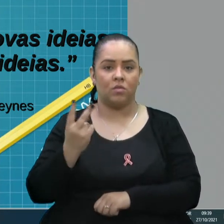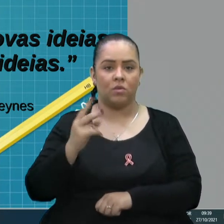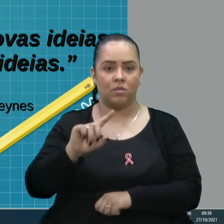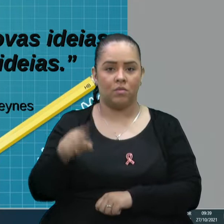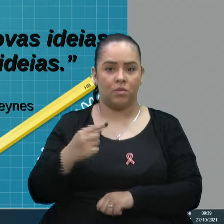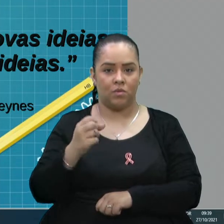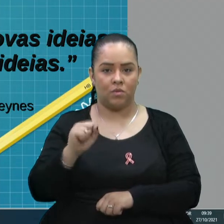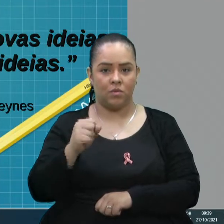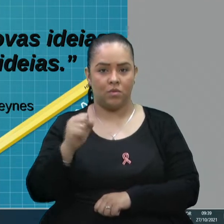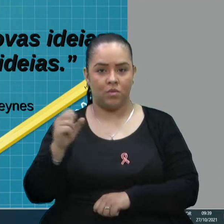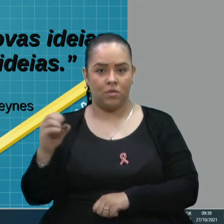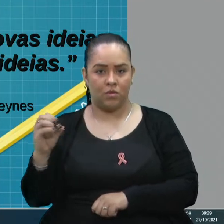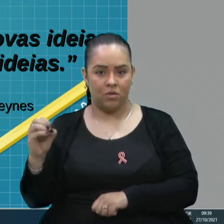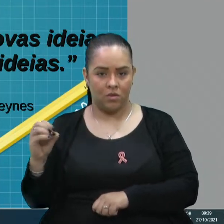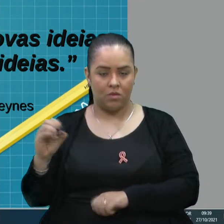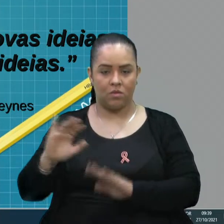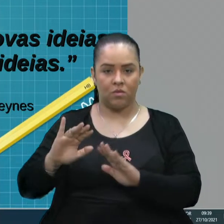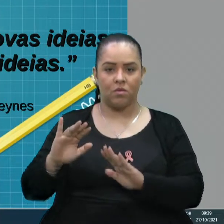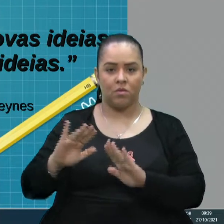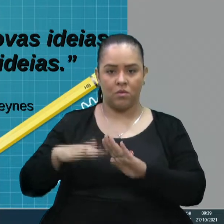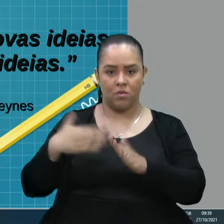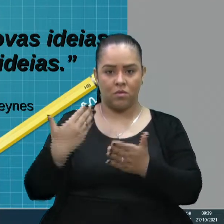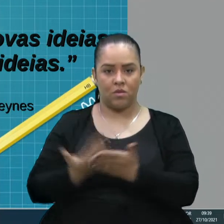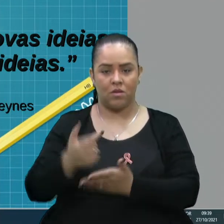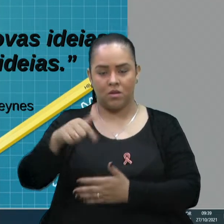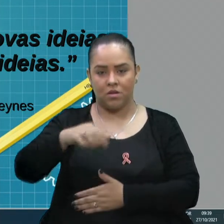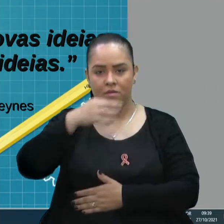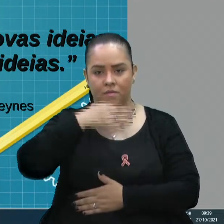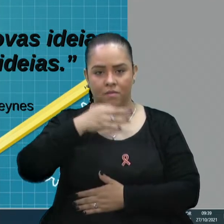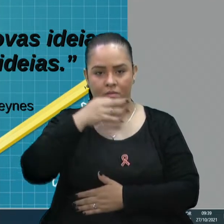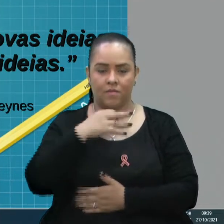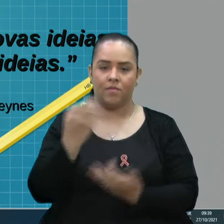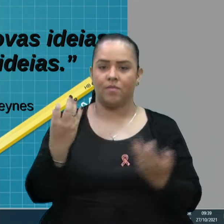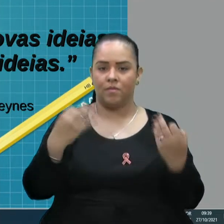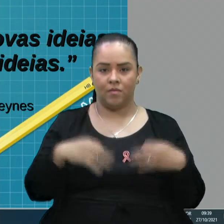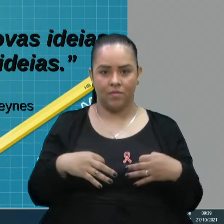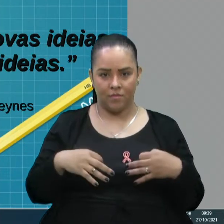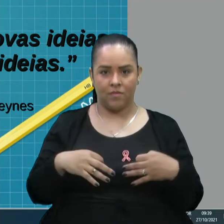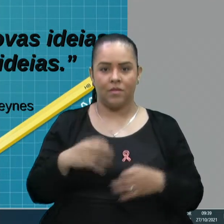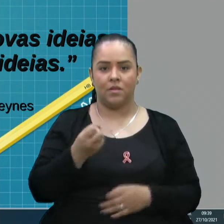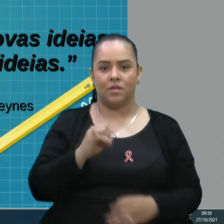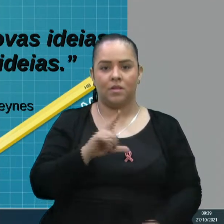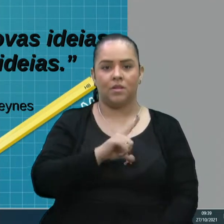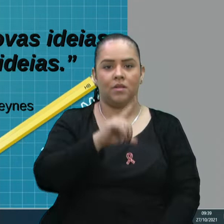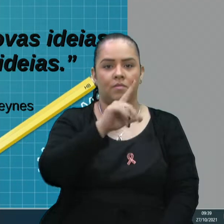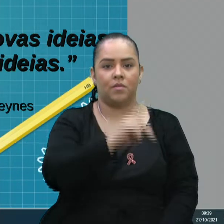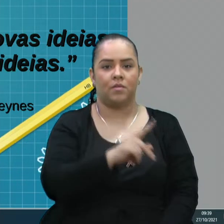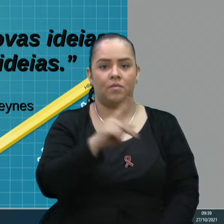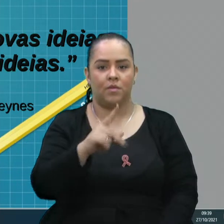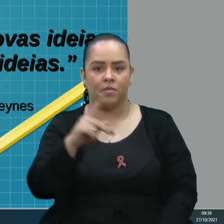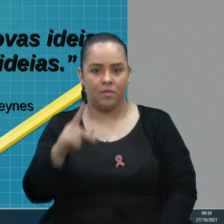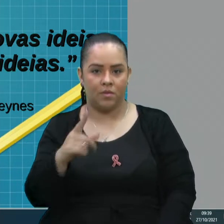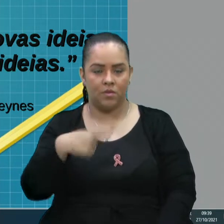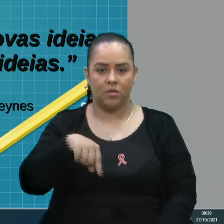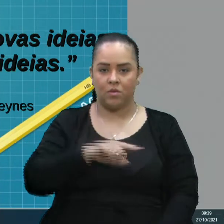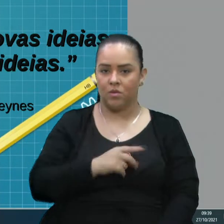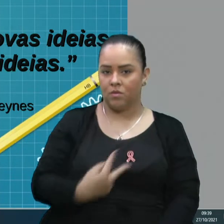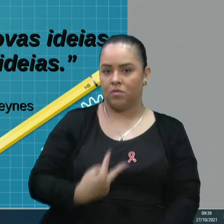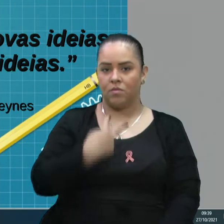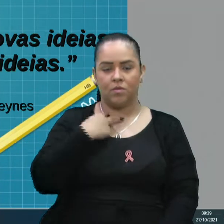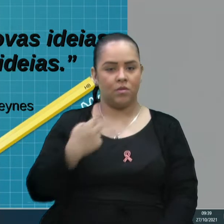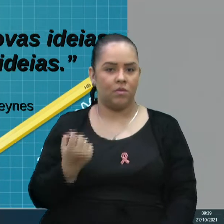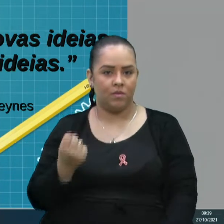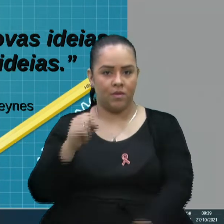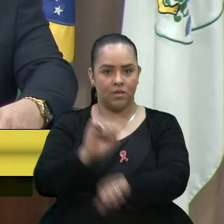nas nossas escolas infantil. E tenho certeza que com a PPP, que nós não podemos mais aguardar.